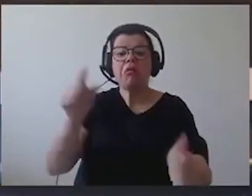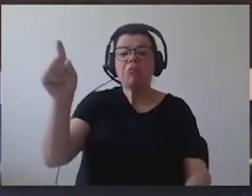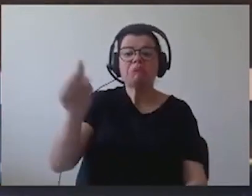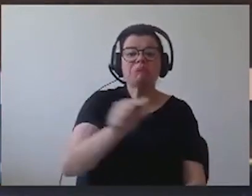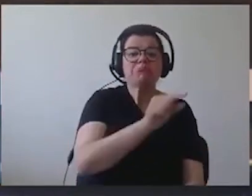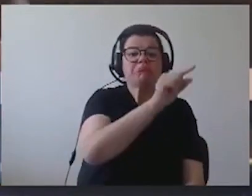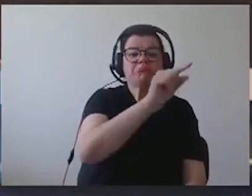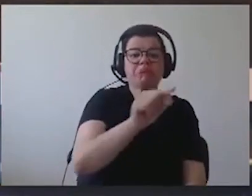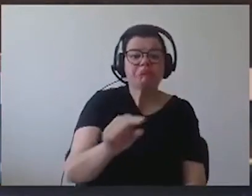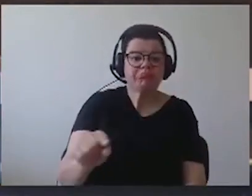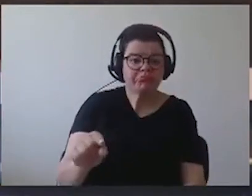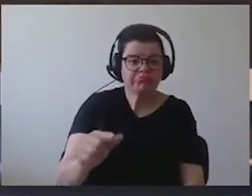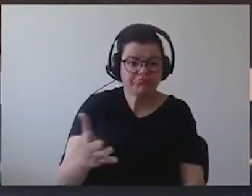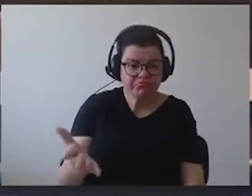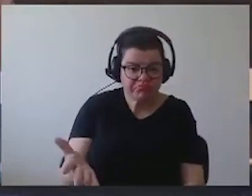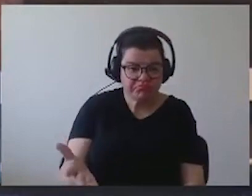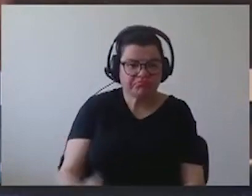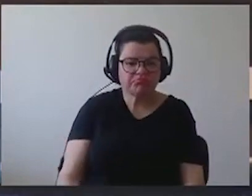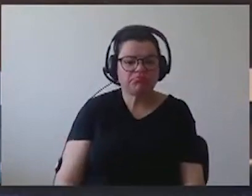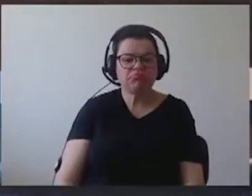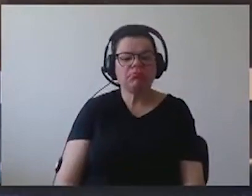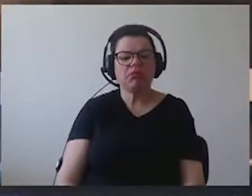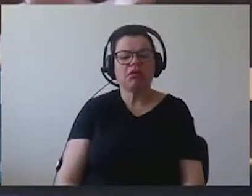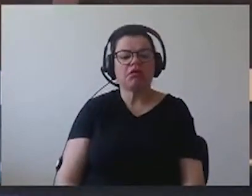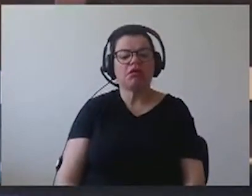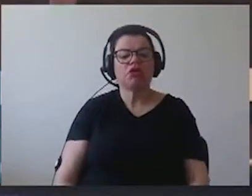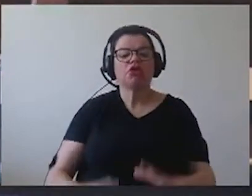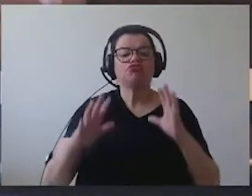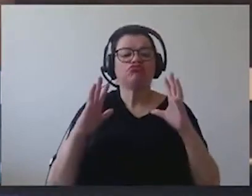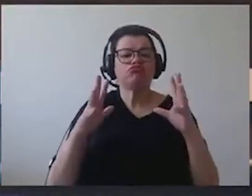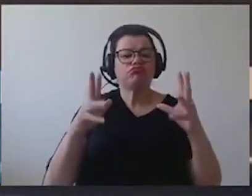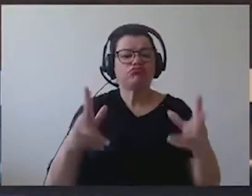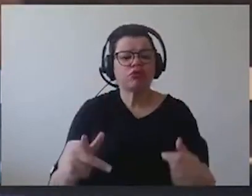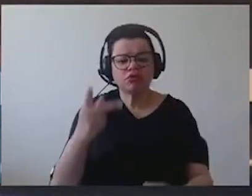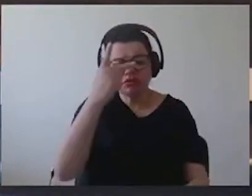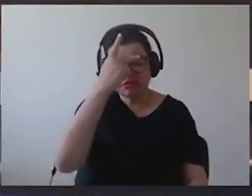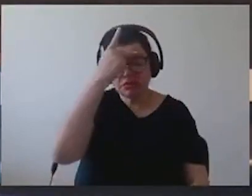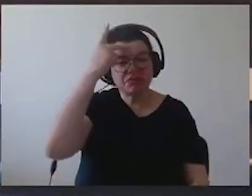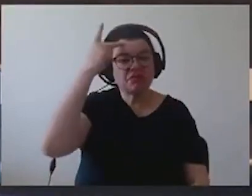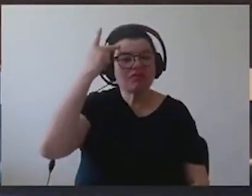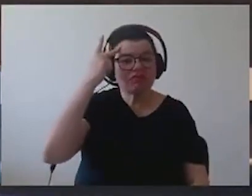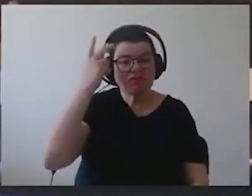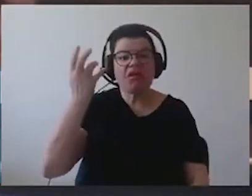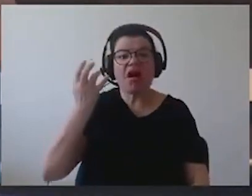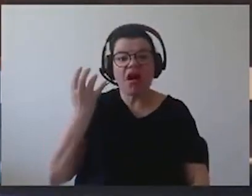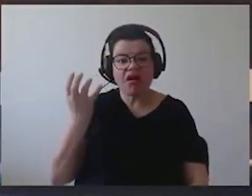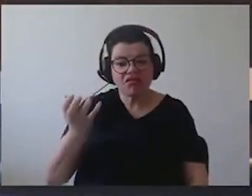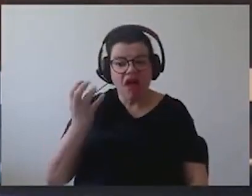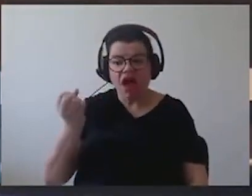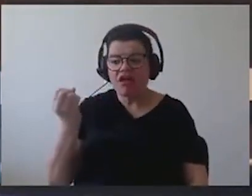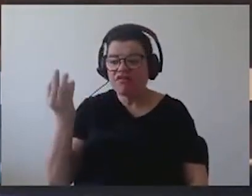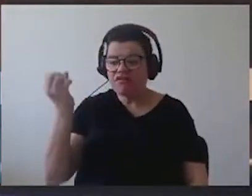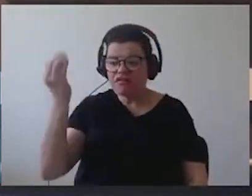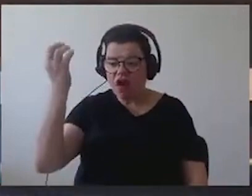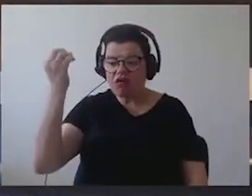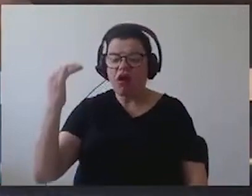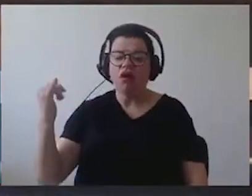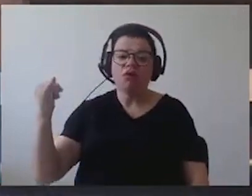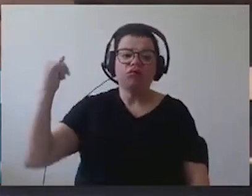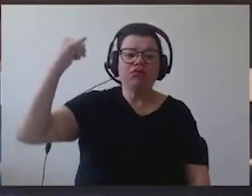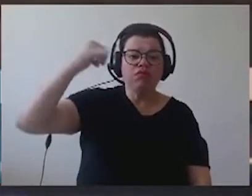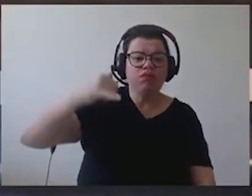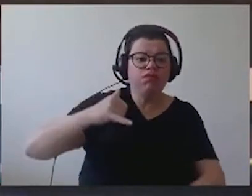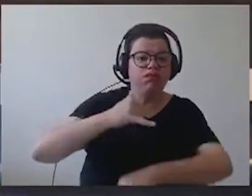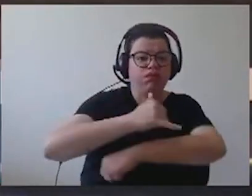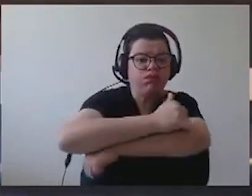Então, todos aqueles que querem viajar e utilizam o aeroporto, ficam na dependência única